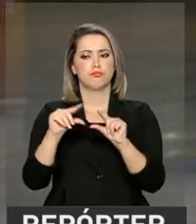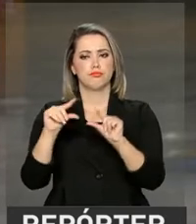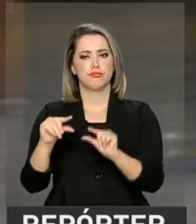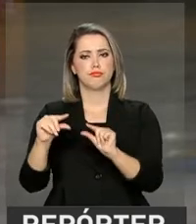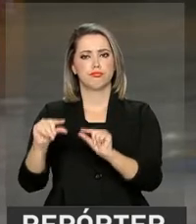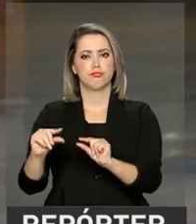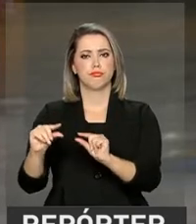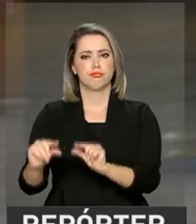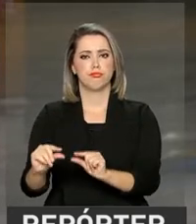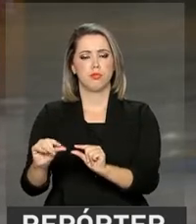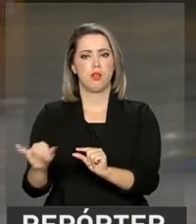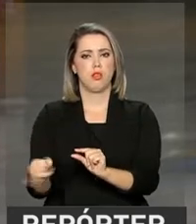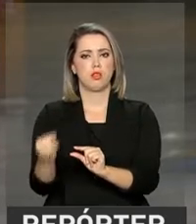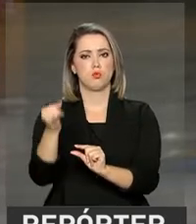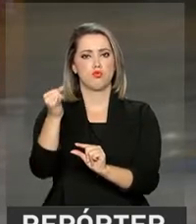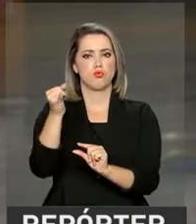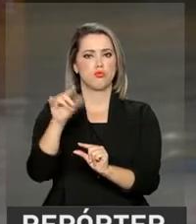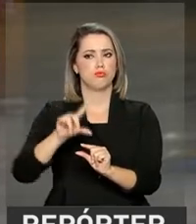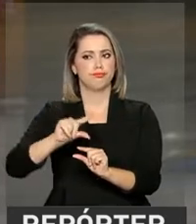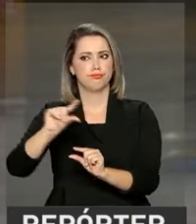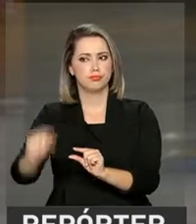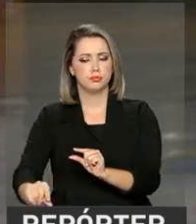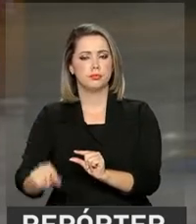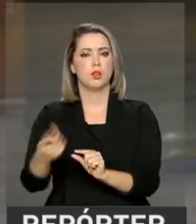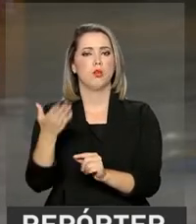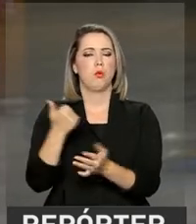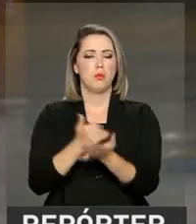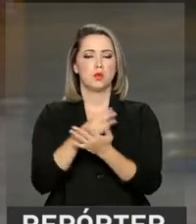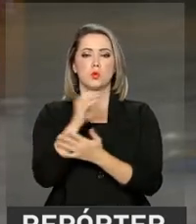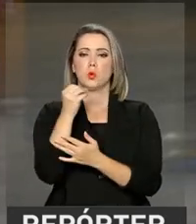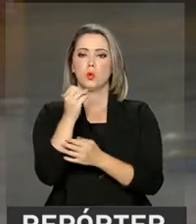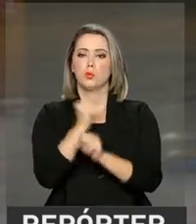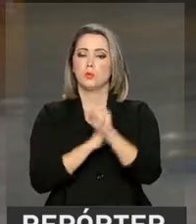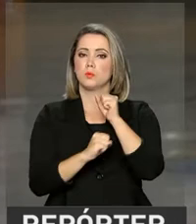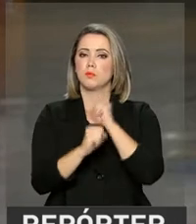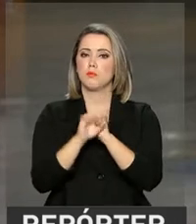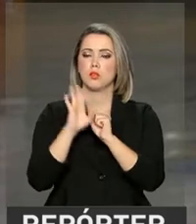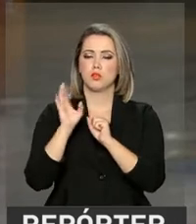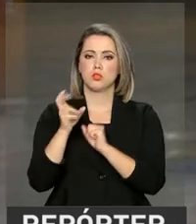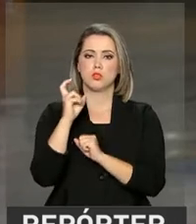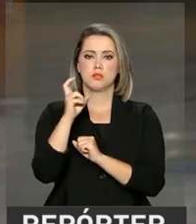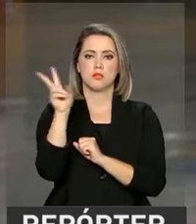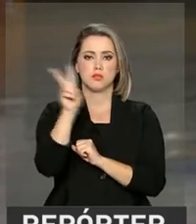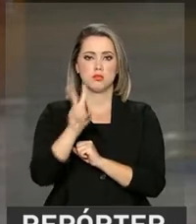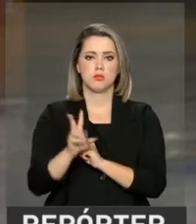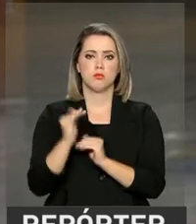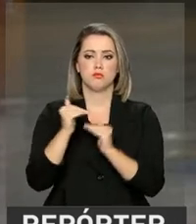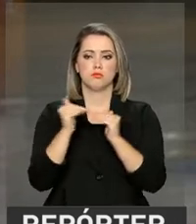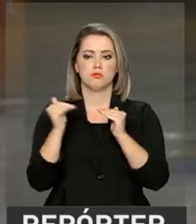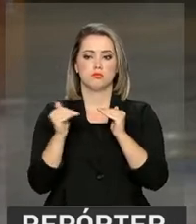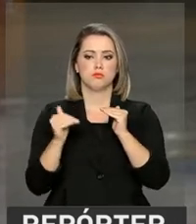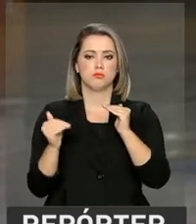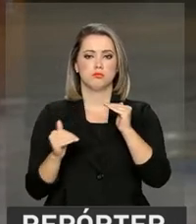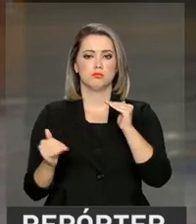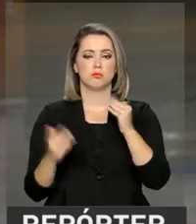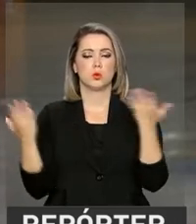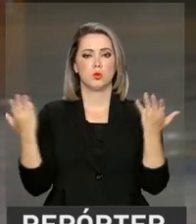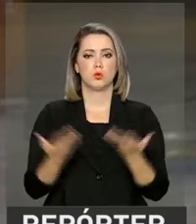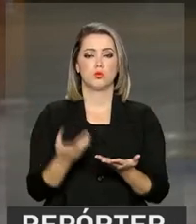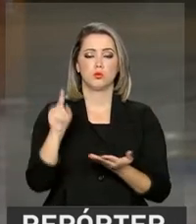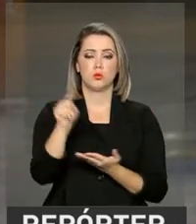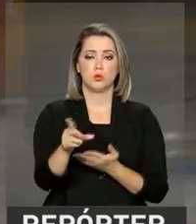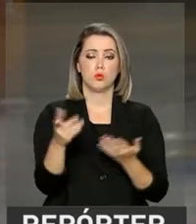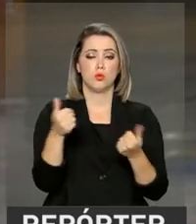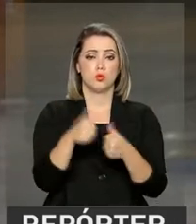sistematicamente a taxa de juros desde outubro do ano passado. Já foram cinco quedas consecutivas e, atualmente,